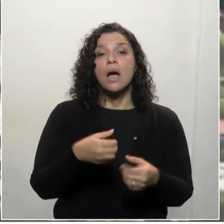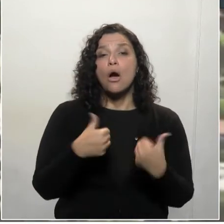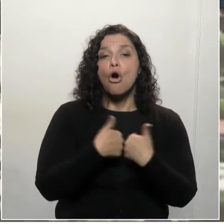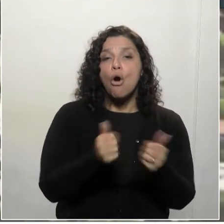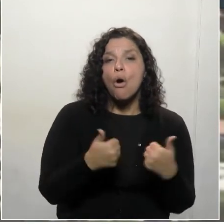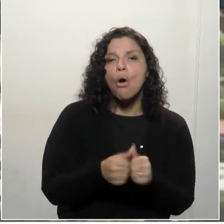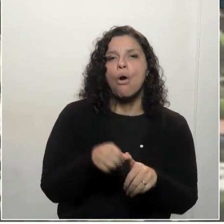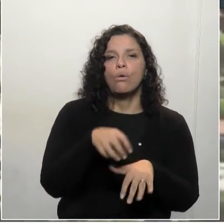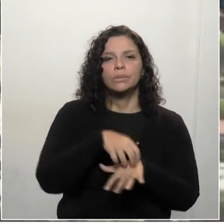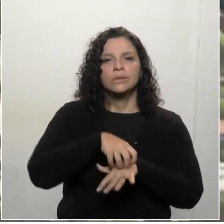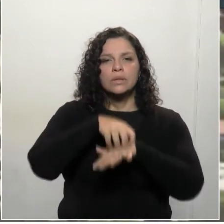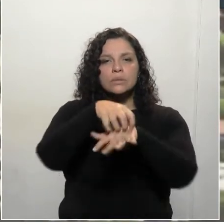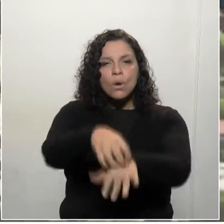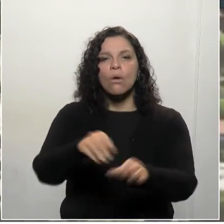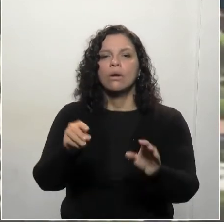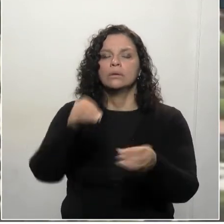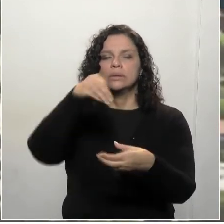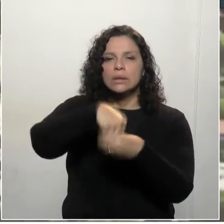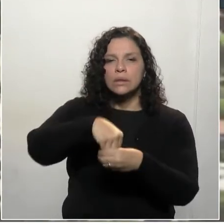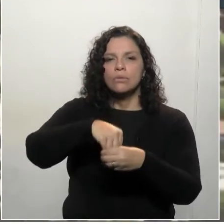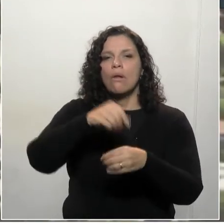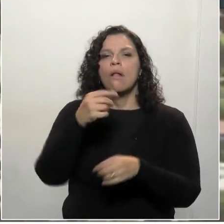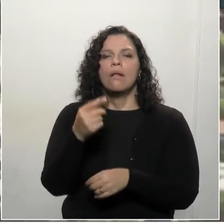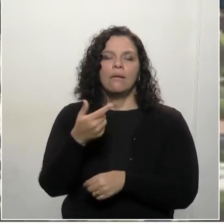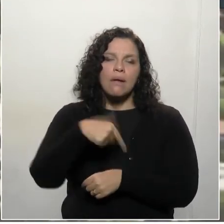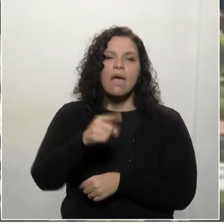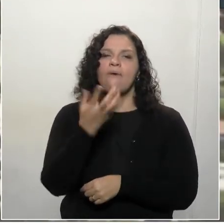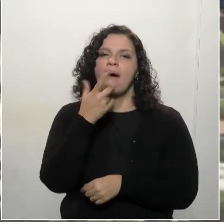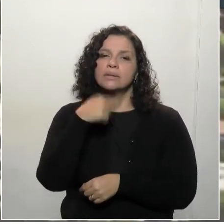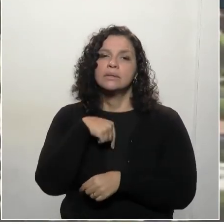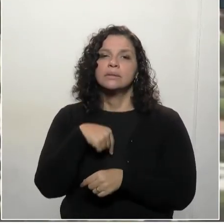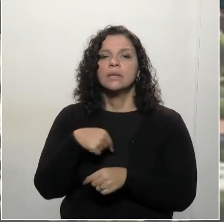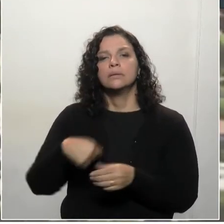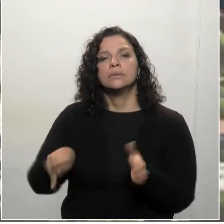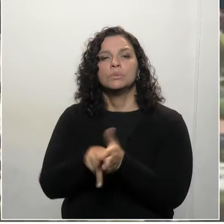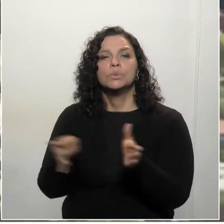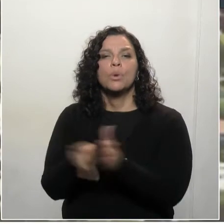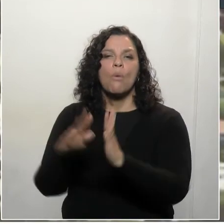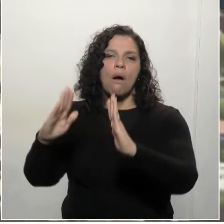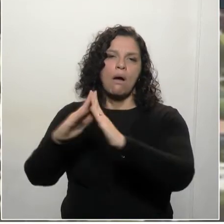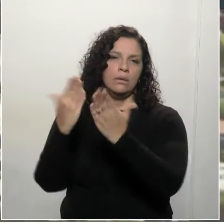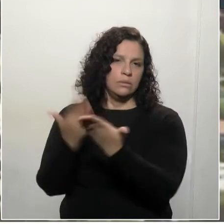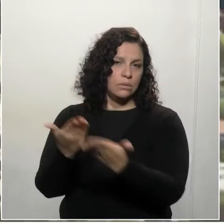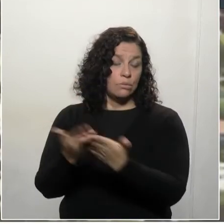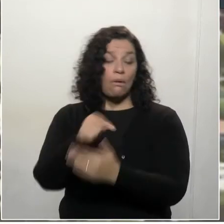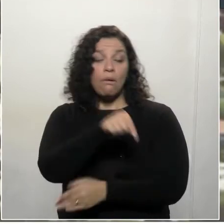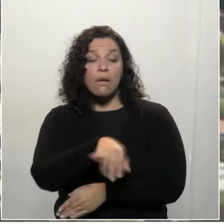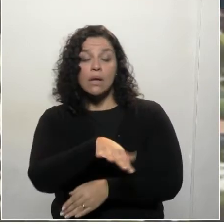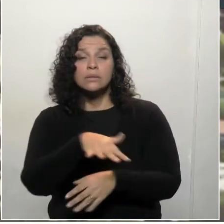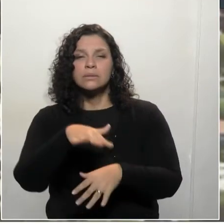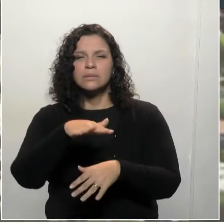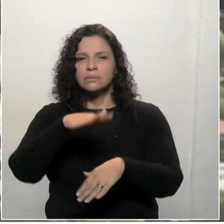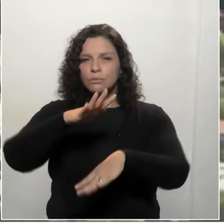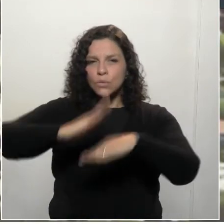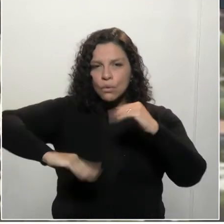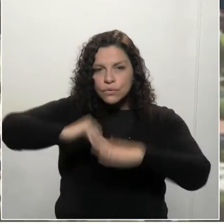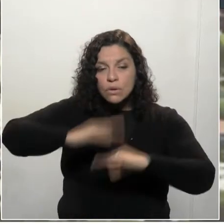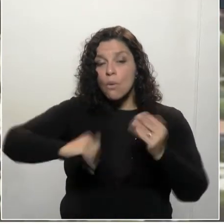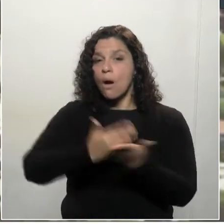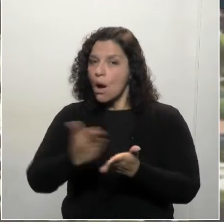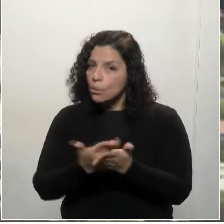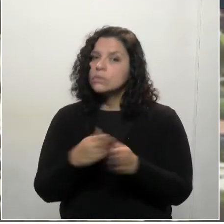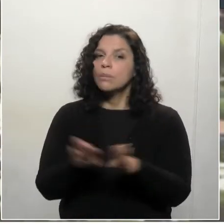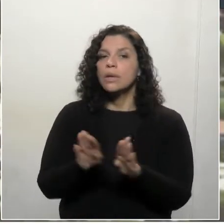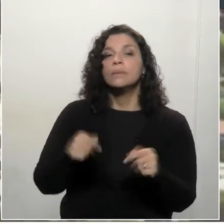transporte escolar e esses transportadores, esses profissionais, precisam, muitos, pagar a